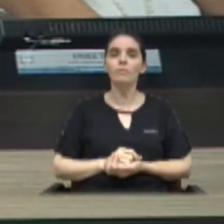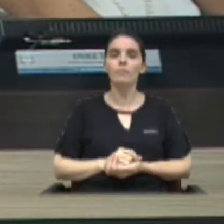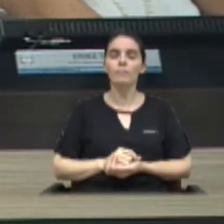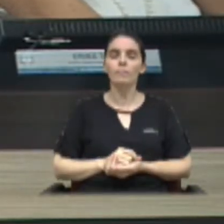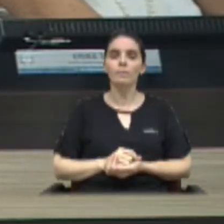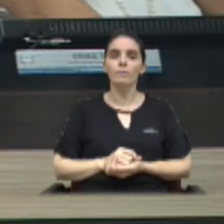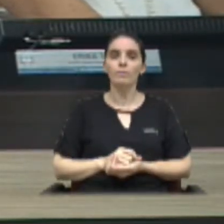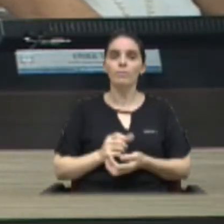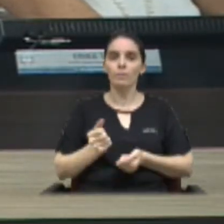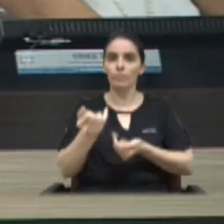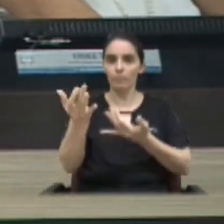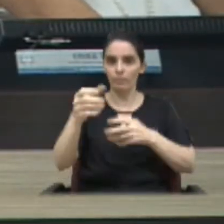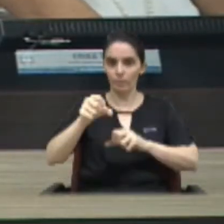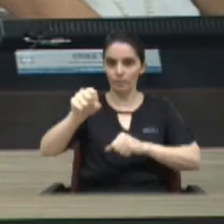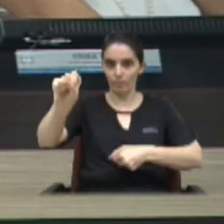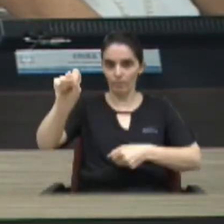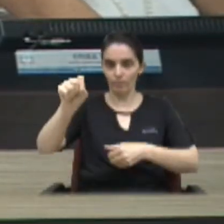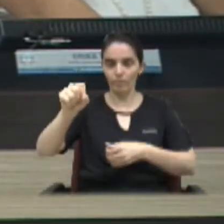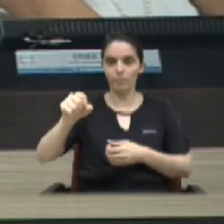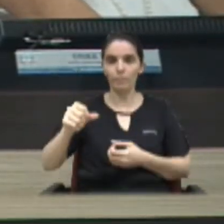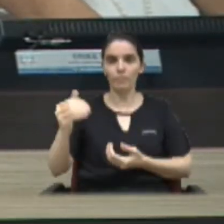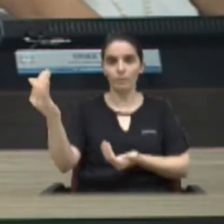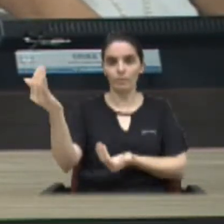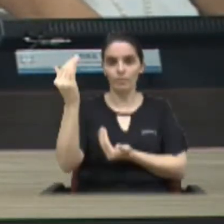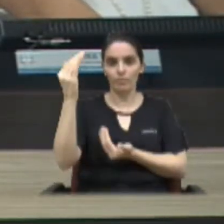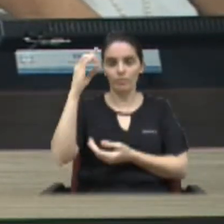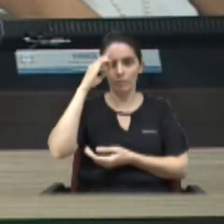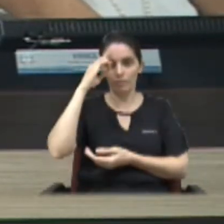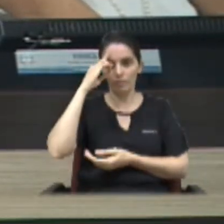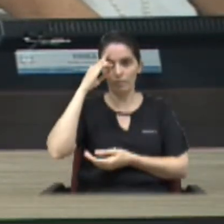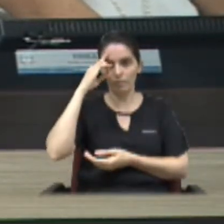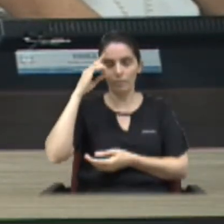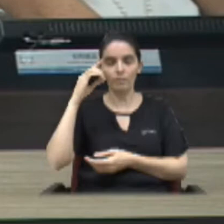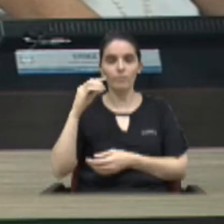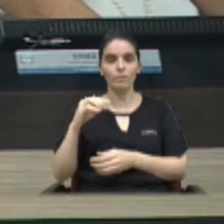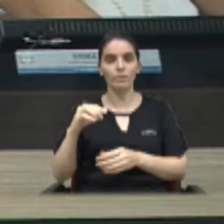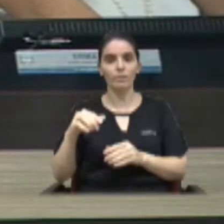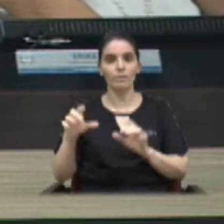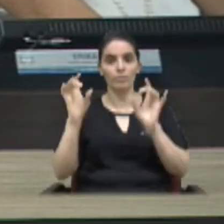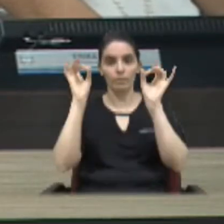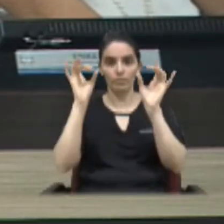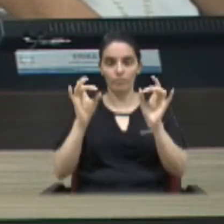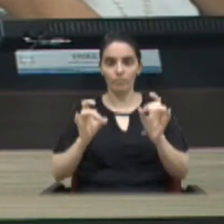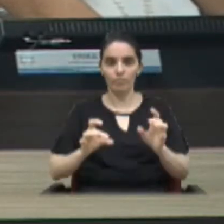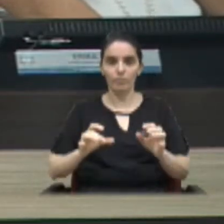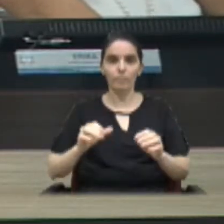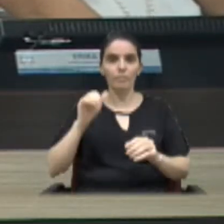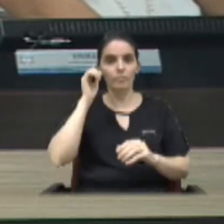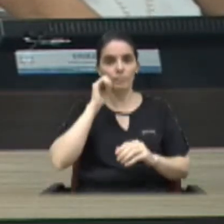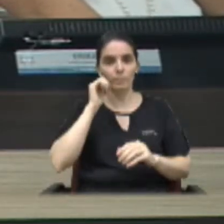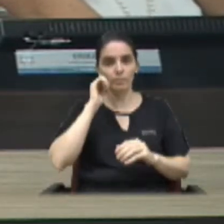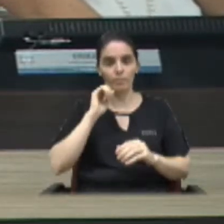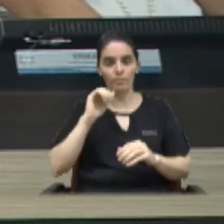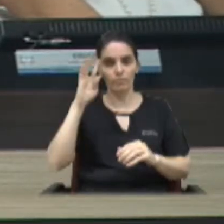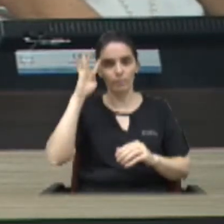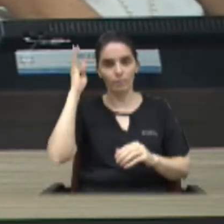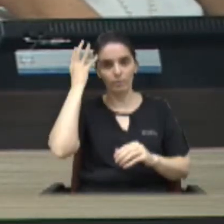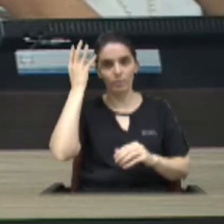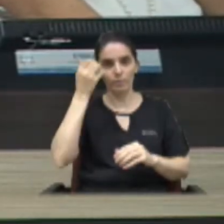que concede diploma em homenagem ao Dia Internacional da Mulher nos termos da resolução 195